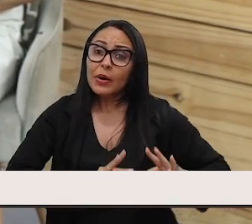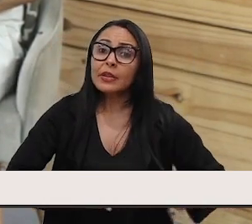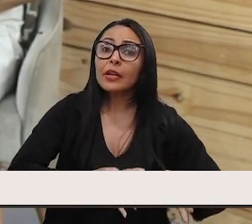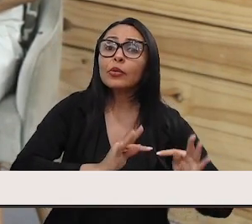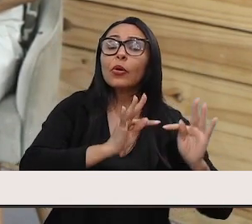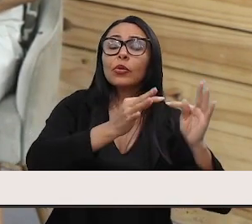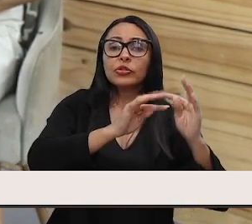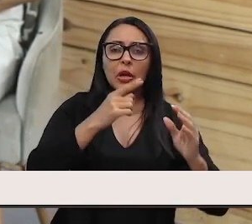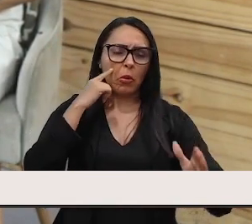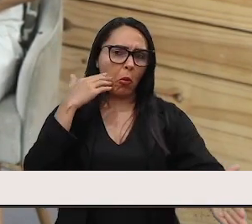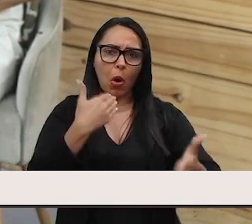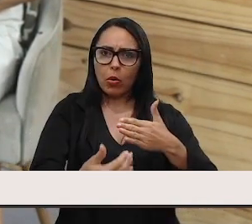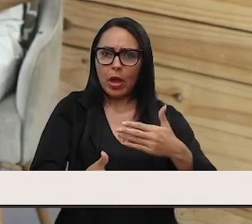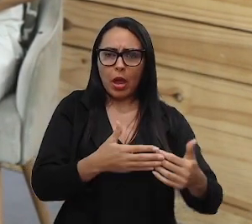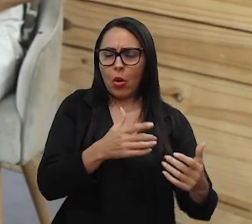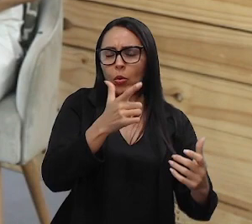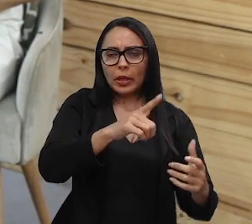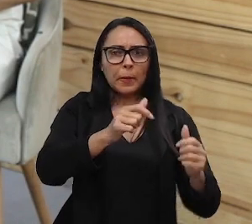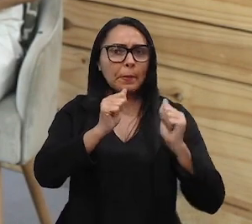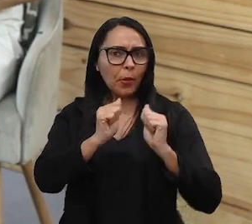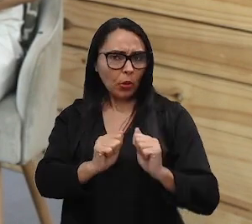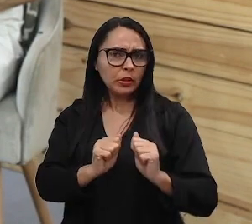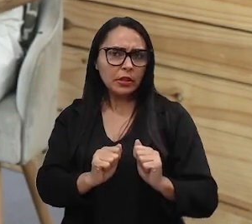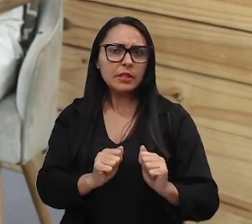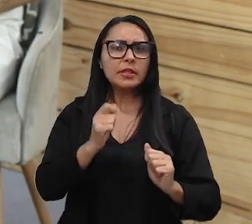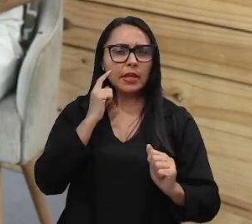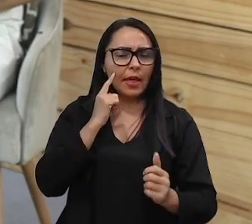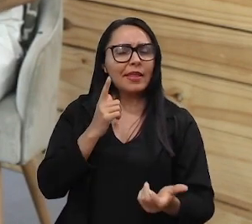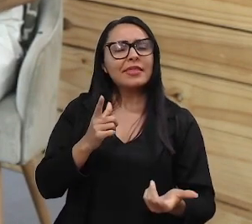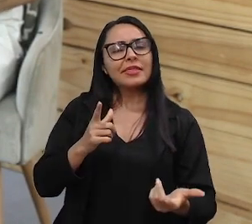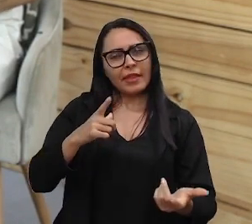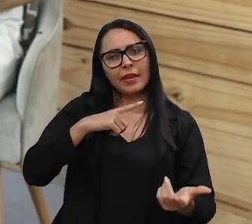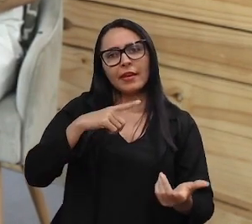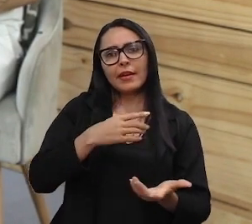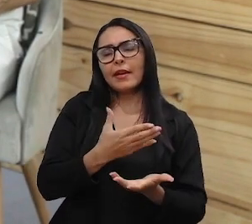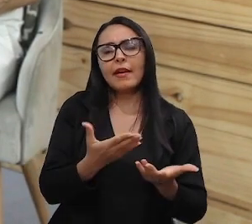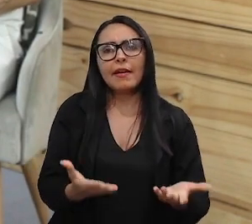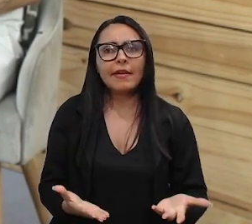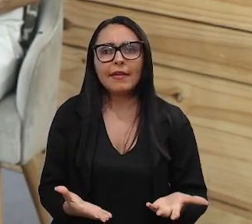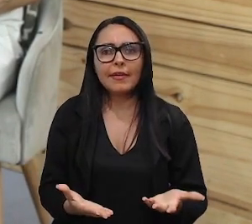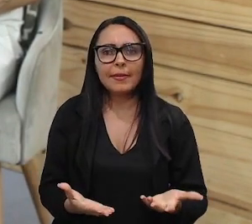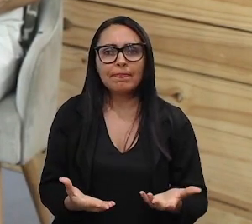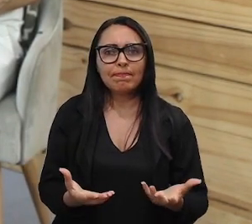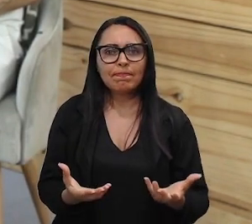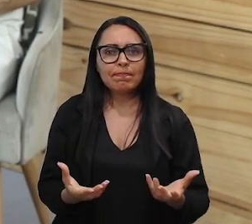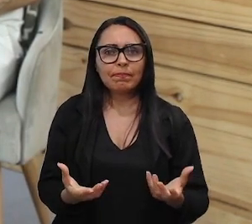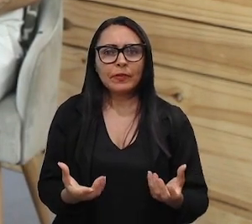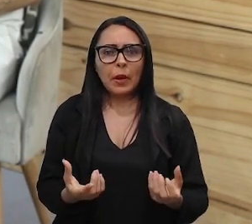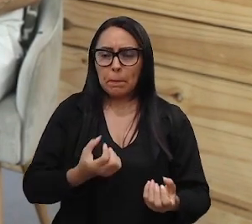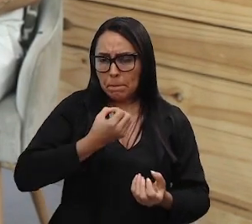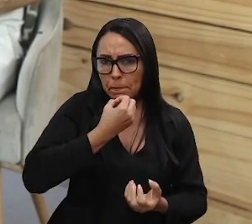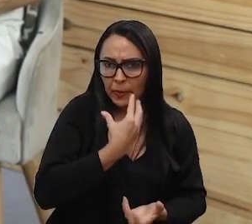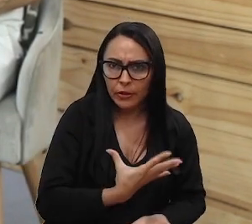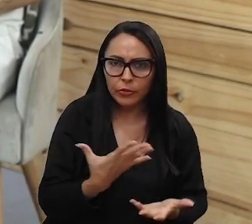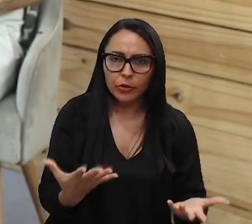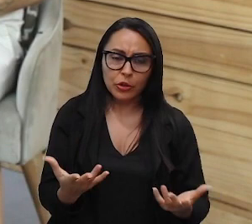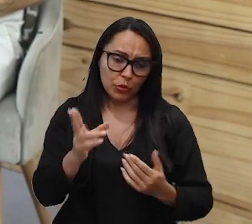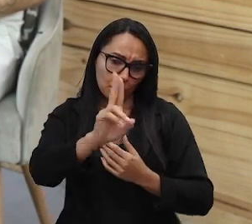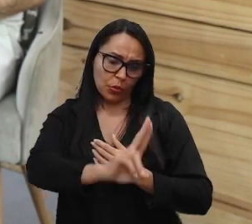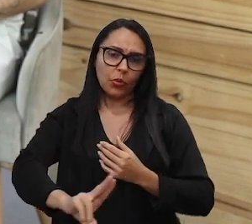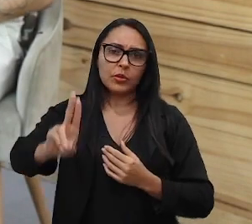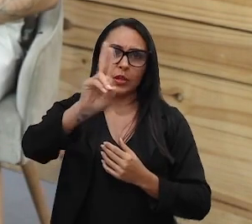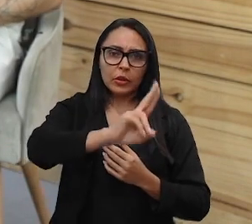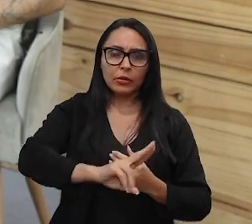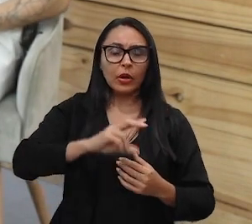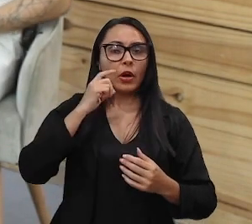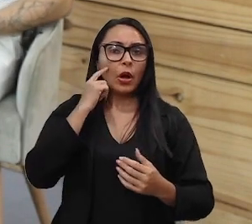como qualquer uma outra, que a gente pode obter uma série de benefícios, né? Você utiliza o chat